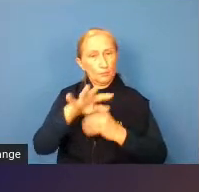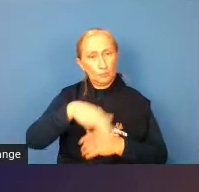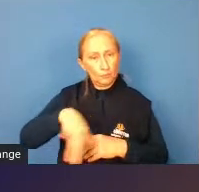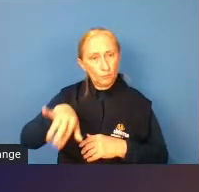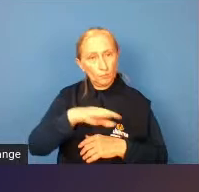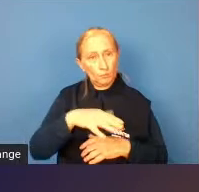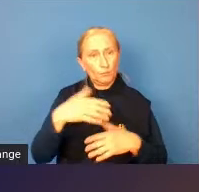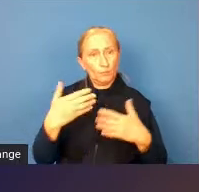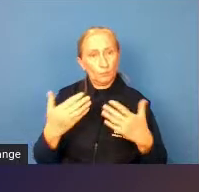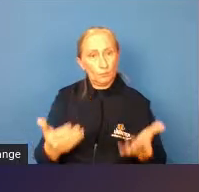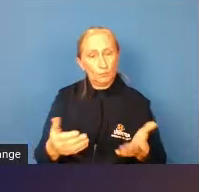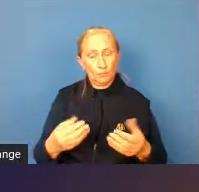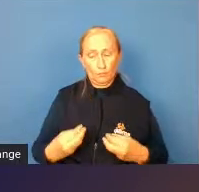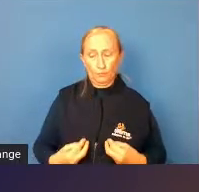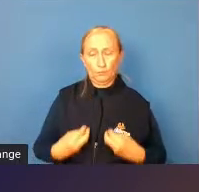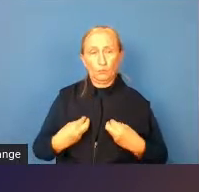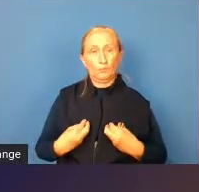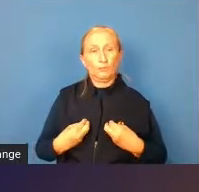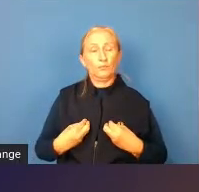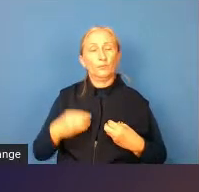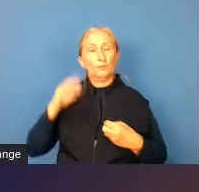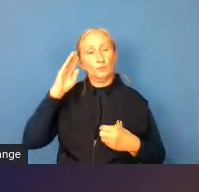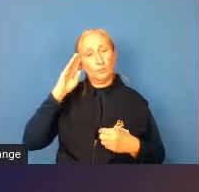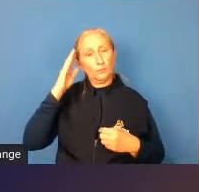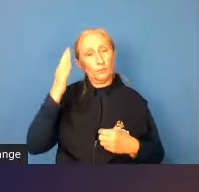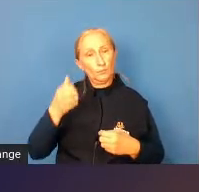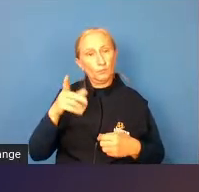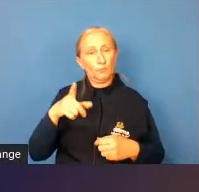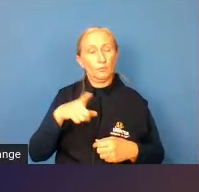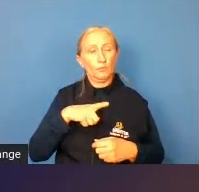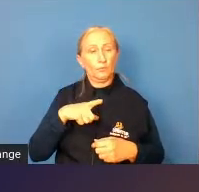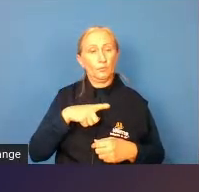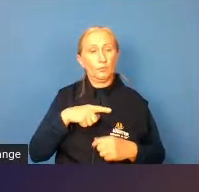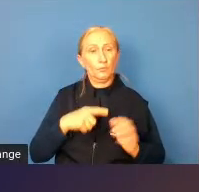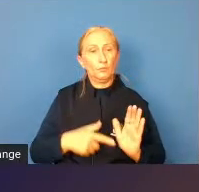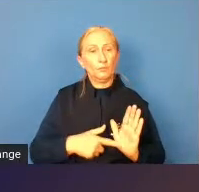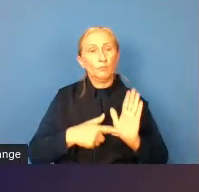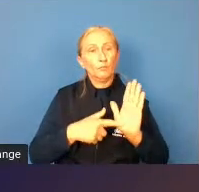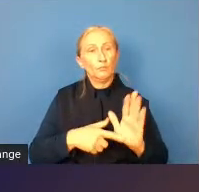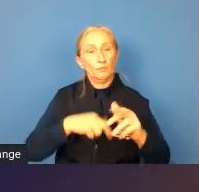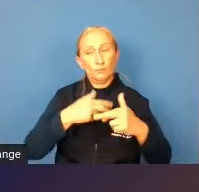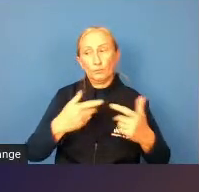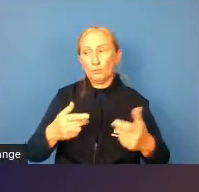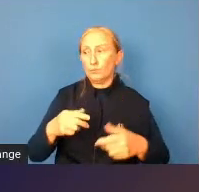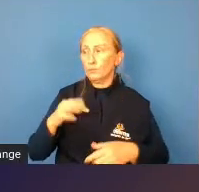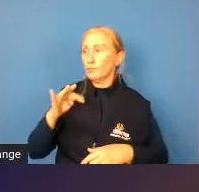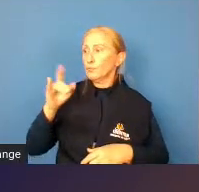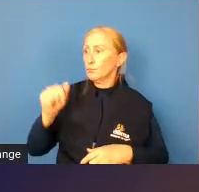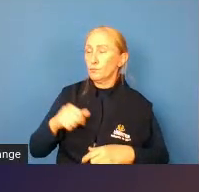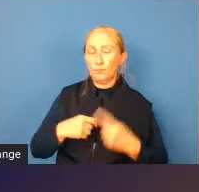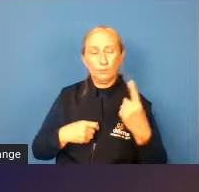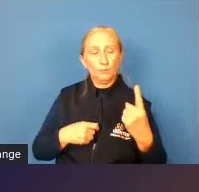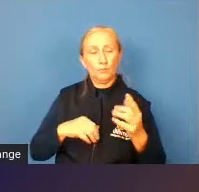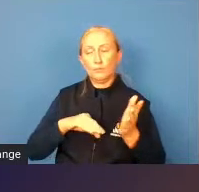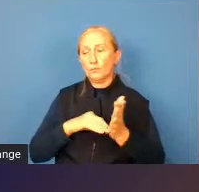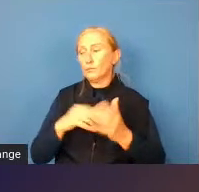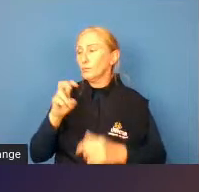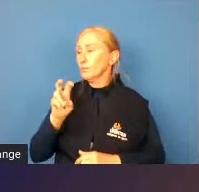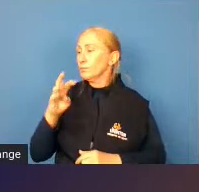no presente principalmente por ter apresentado muito mais taxas né uma a cada 54